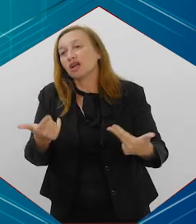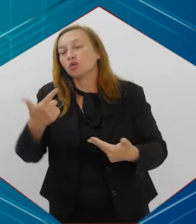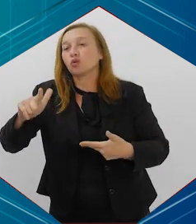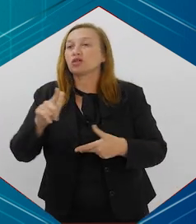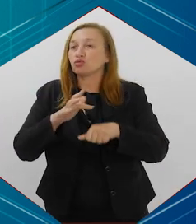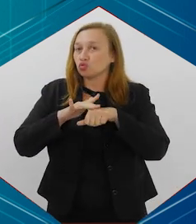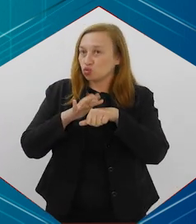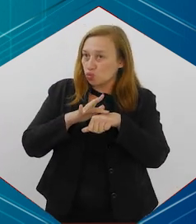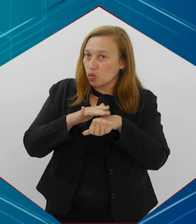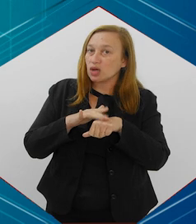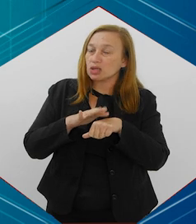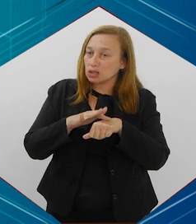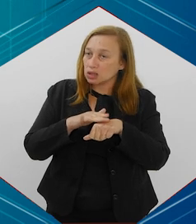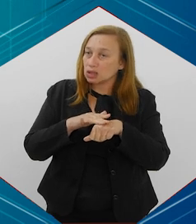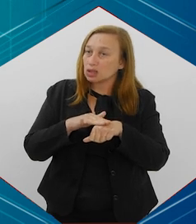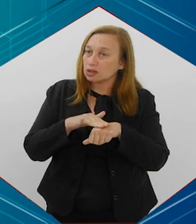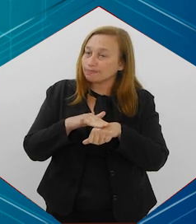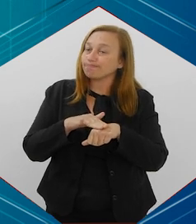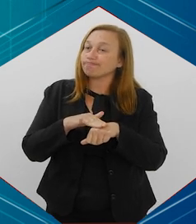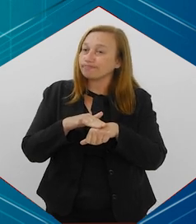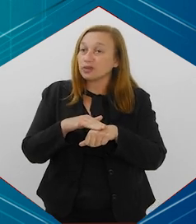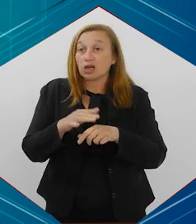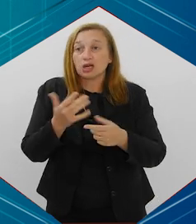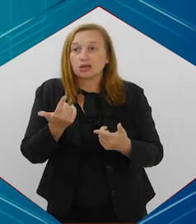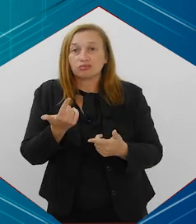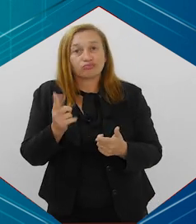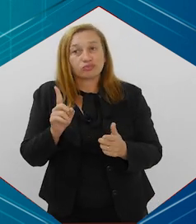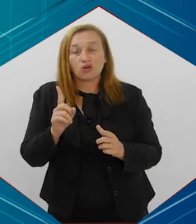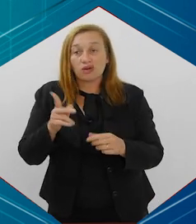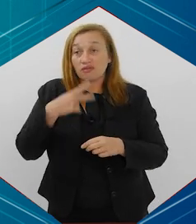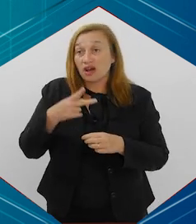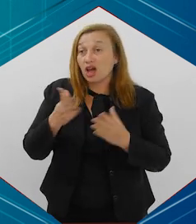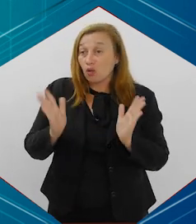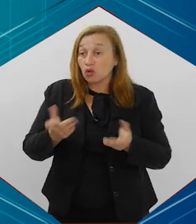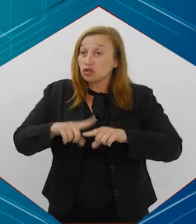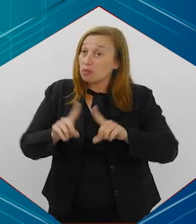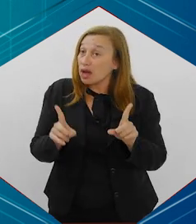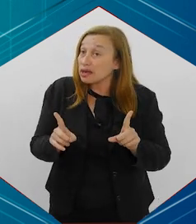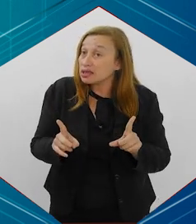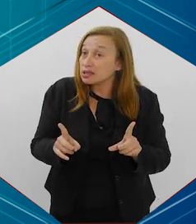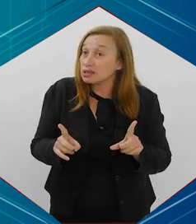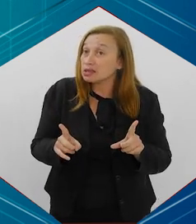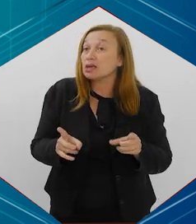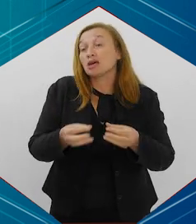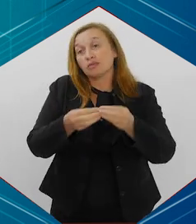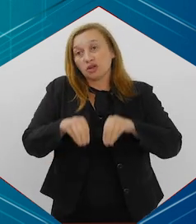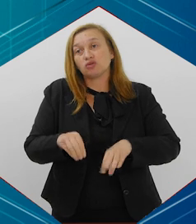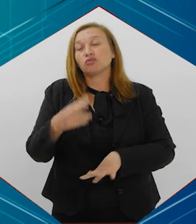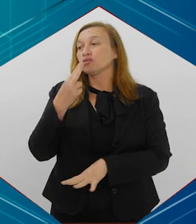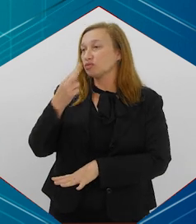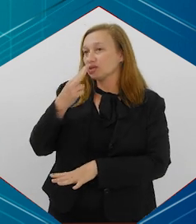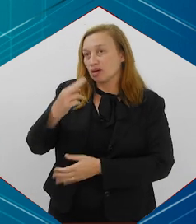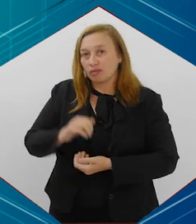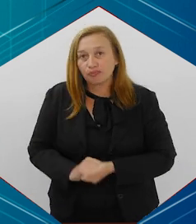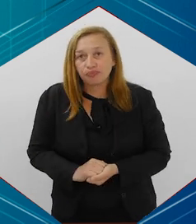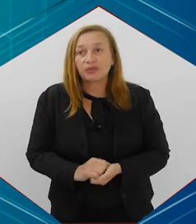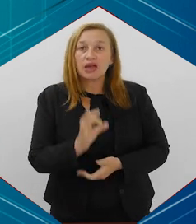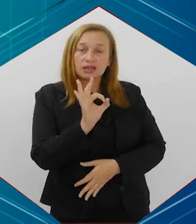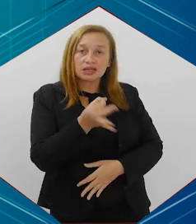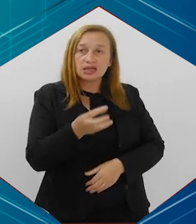Várias outras doenças que também a gente não vai falar hoje no caso aqui, mas que também são causadas pelo cigarro, né?